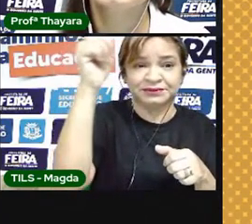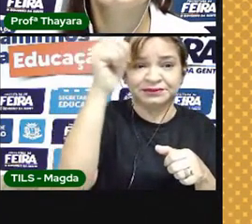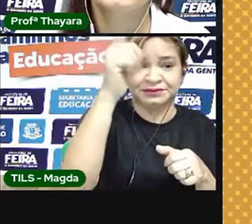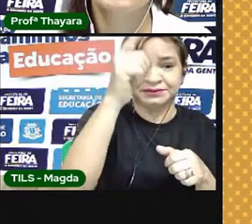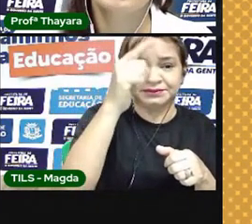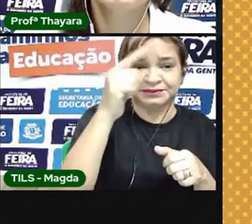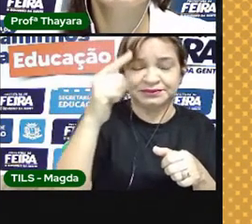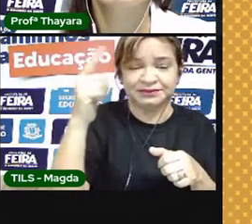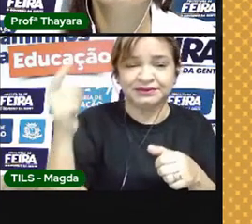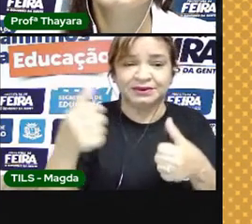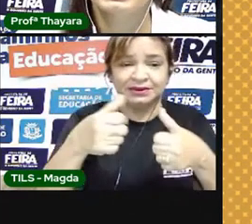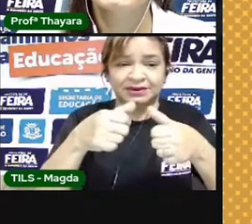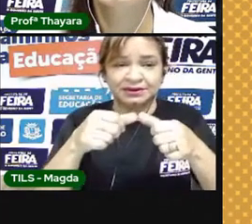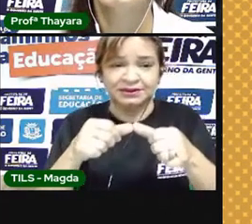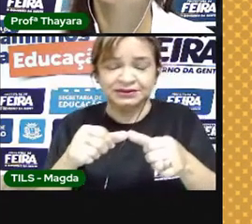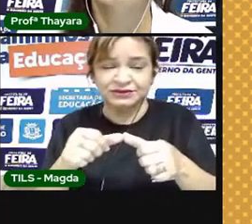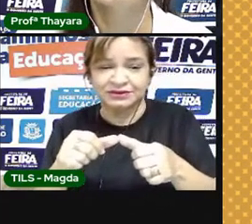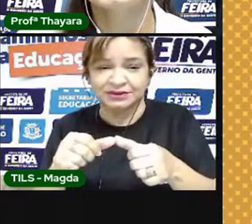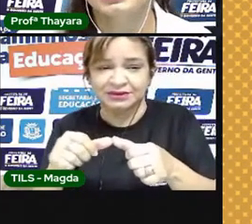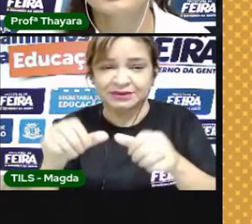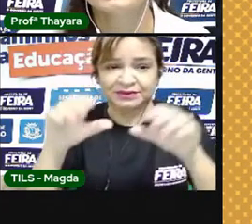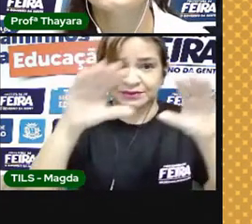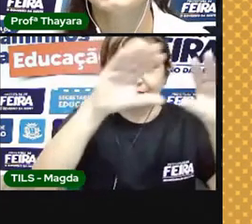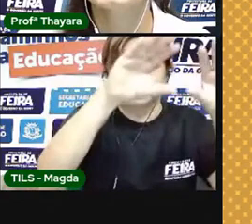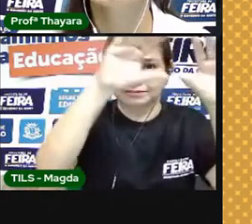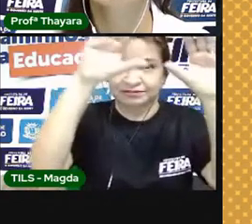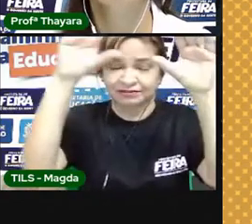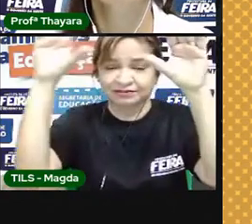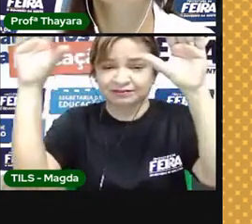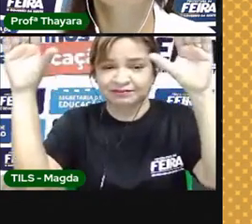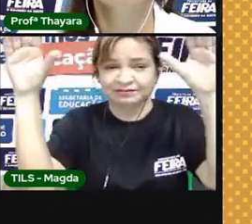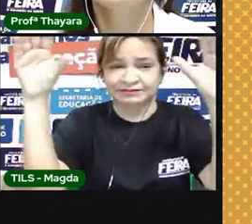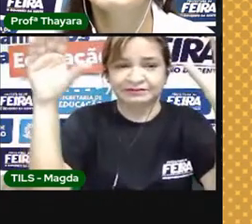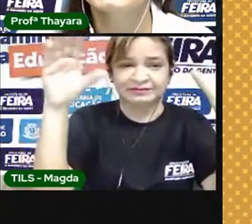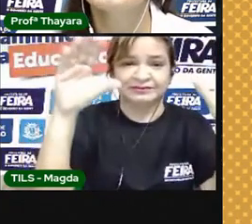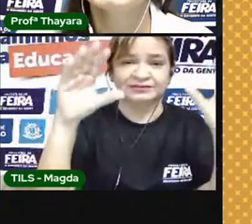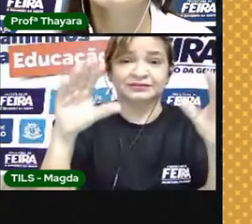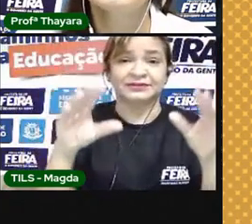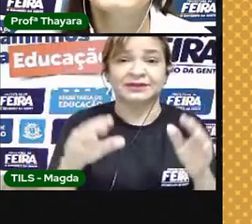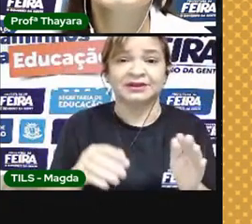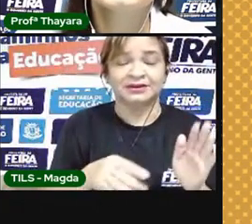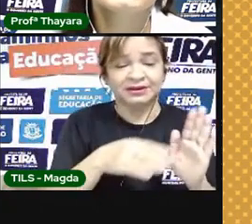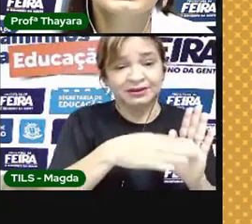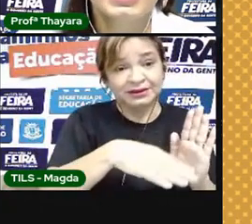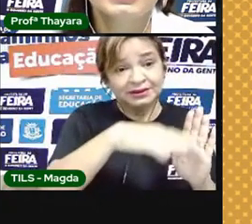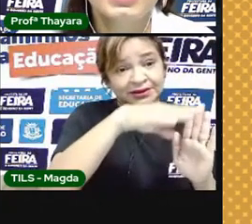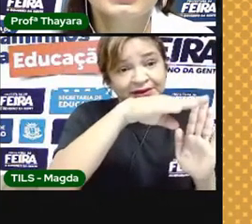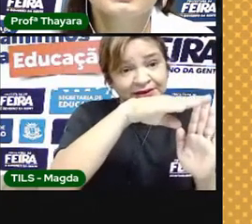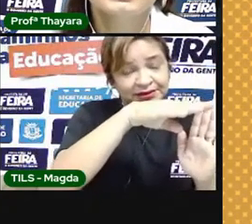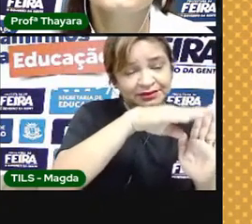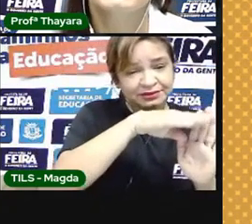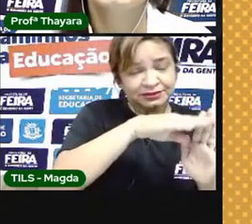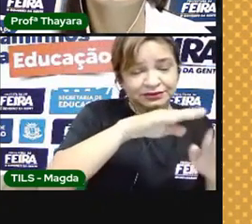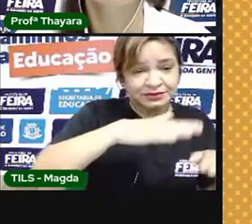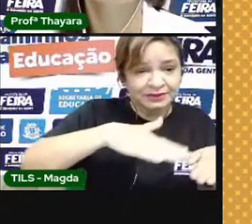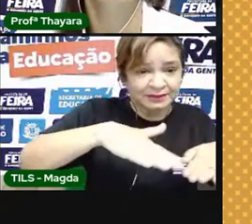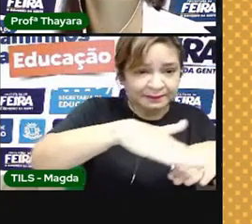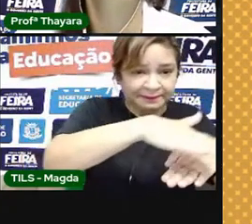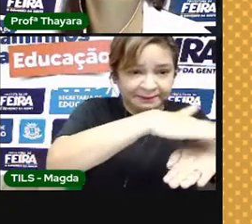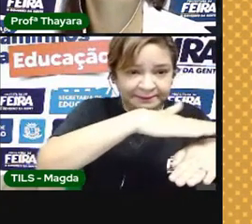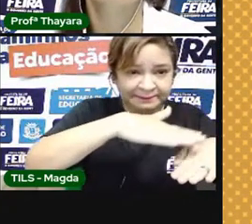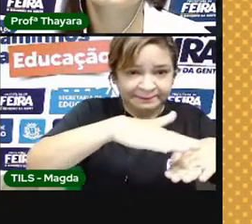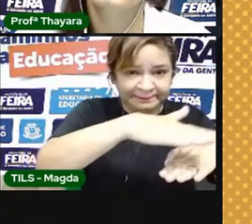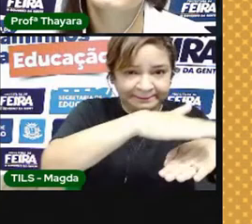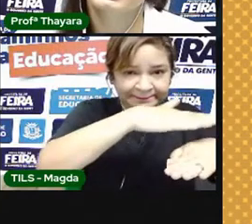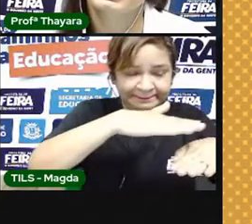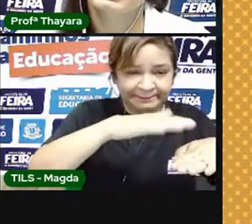satélites estão orbitando lá nessa termosfera. E, por fim, a camada mais externa da atmosfera é a